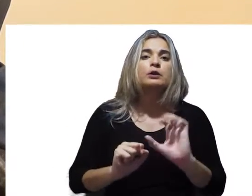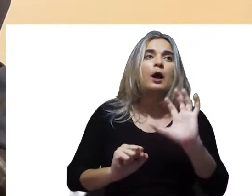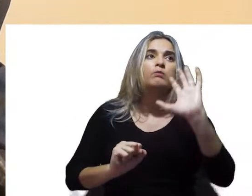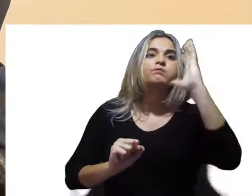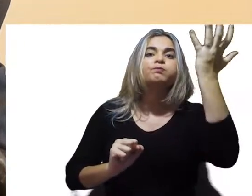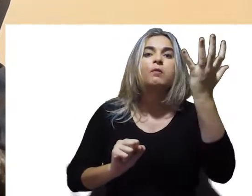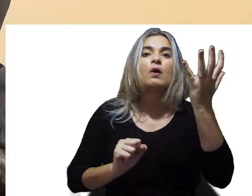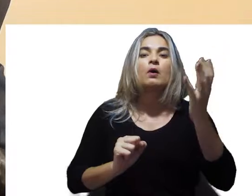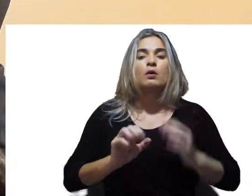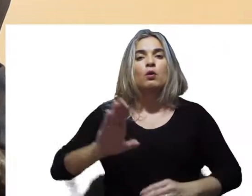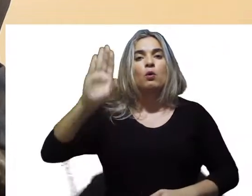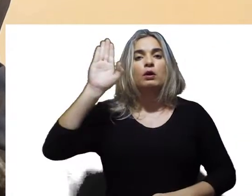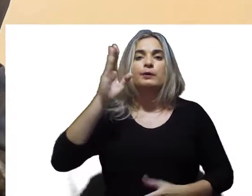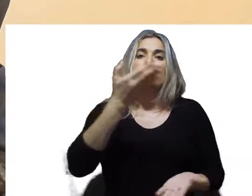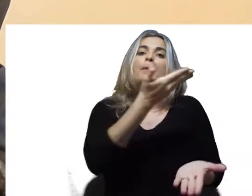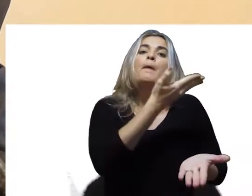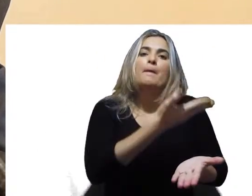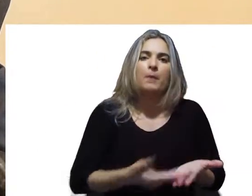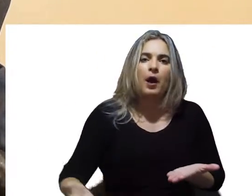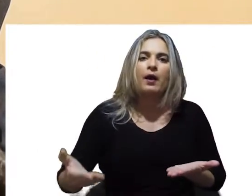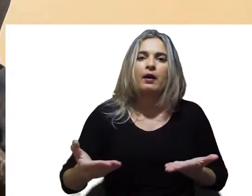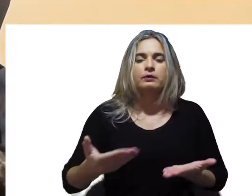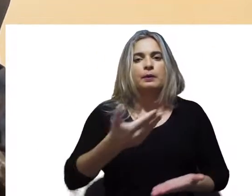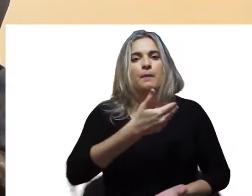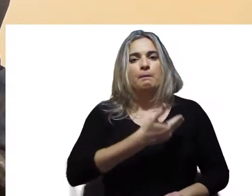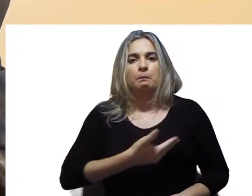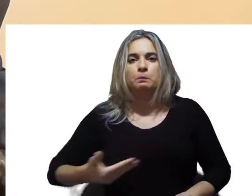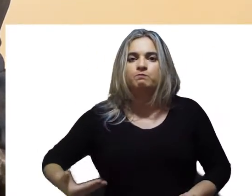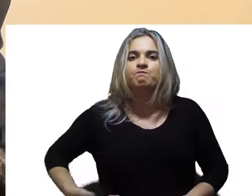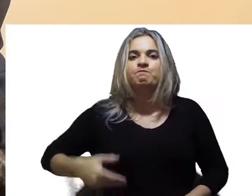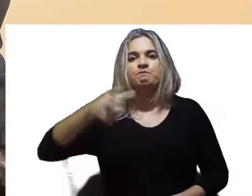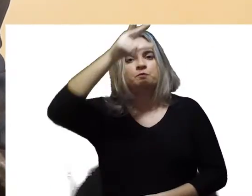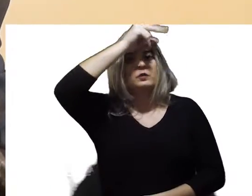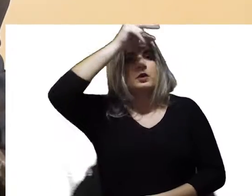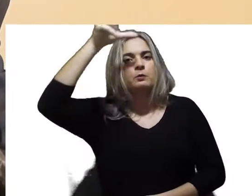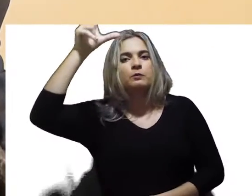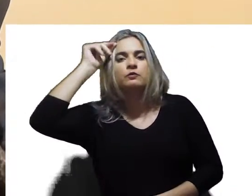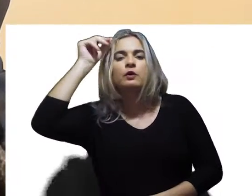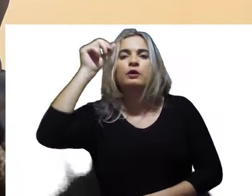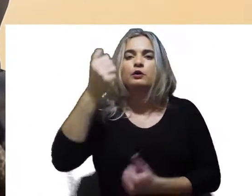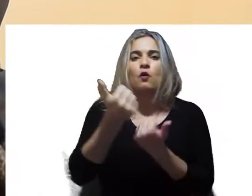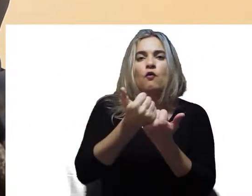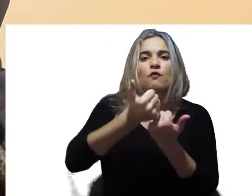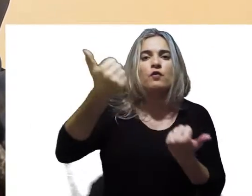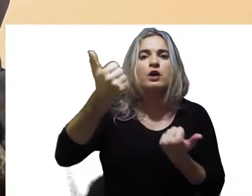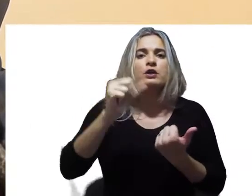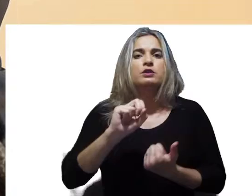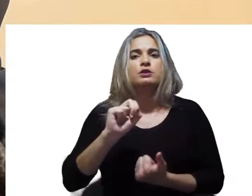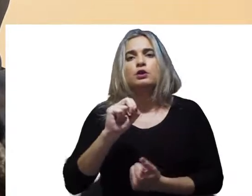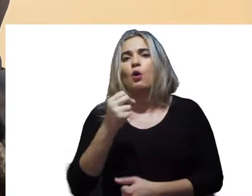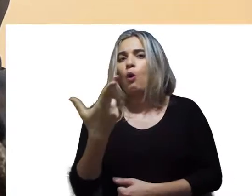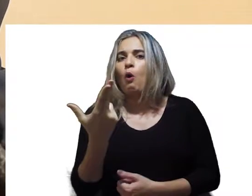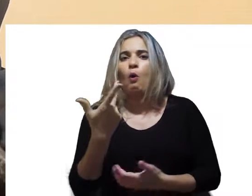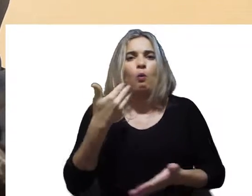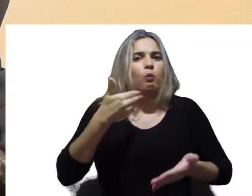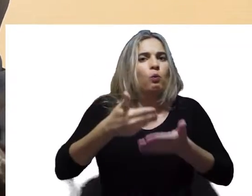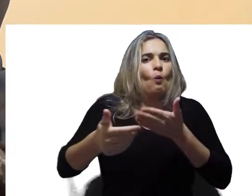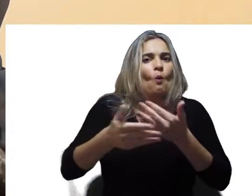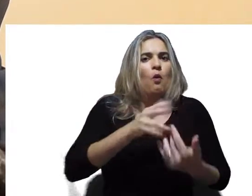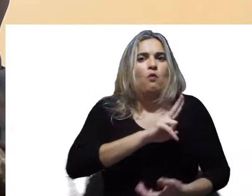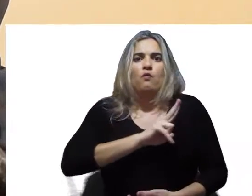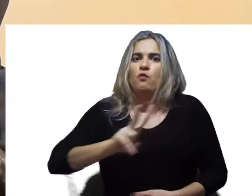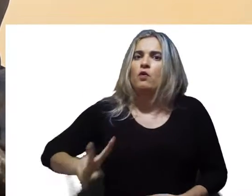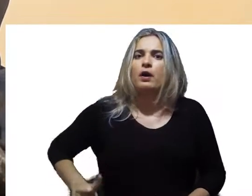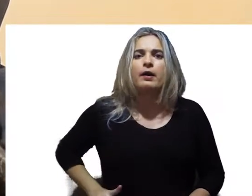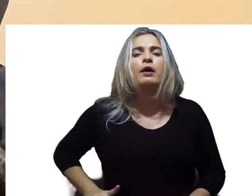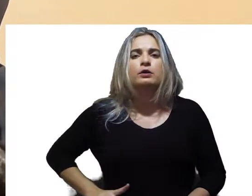pode ser que haja cassação do mandato, seja de prefeito, vice-prefeito, da chapa em conjunto